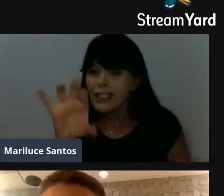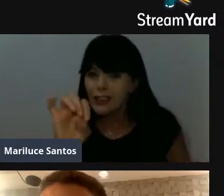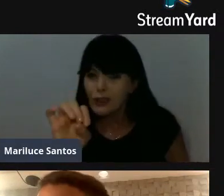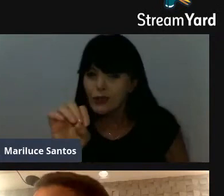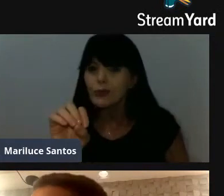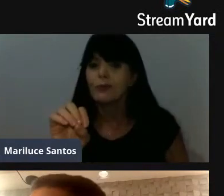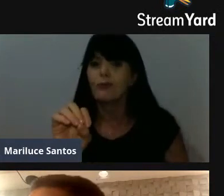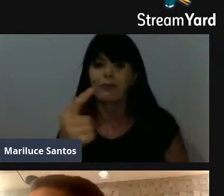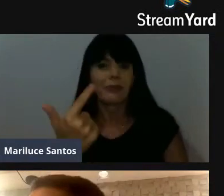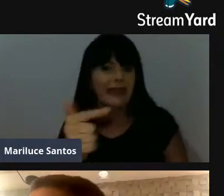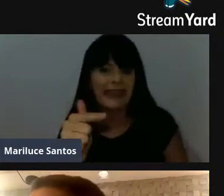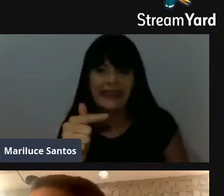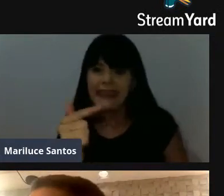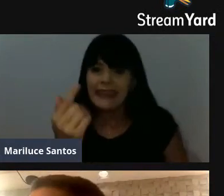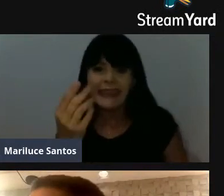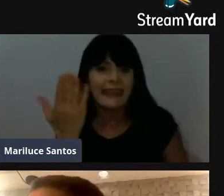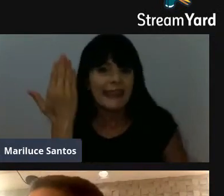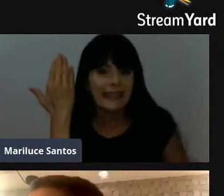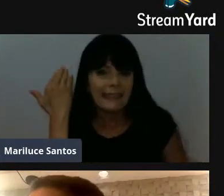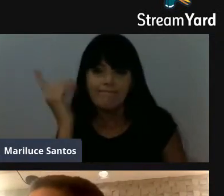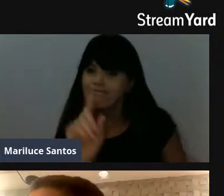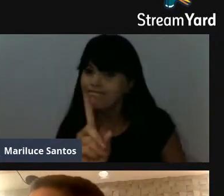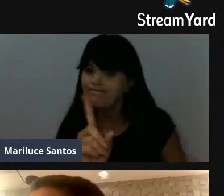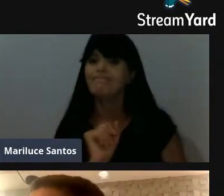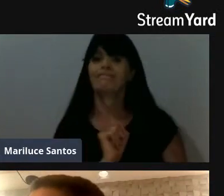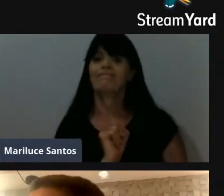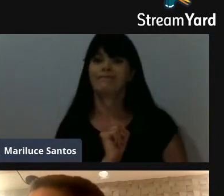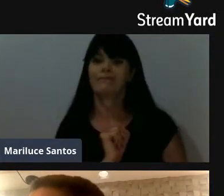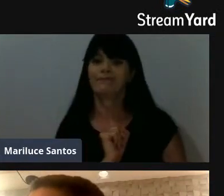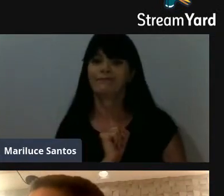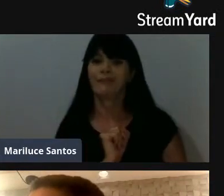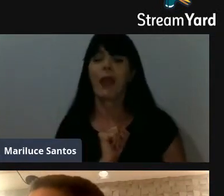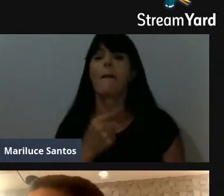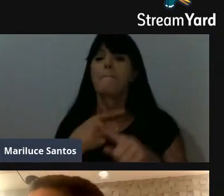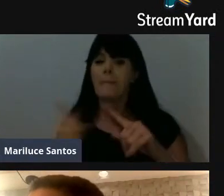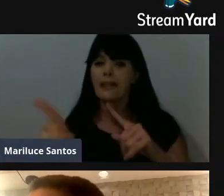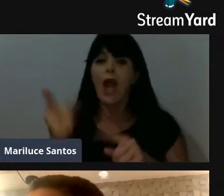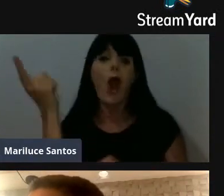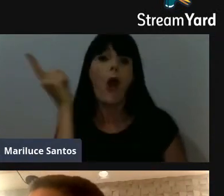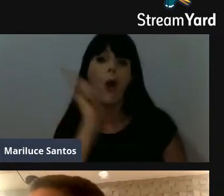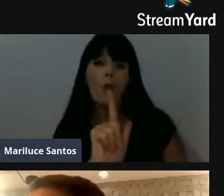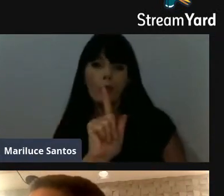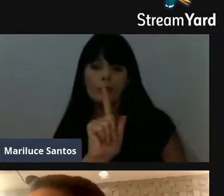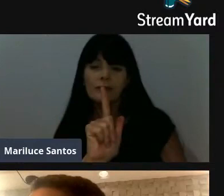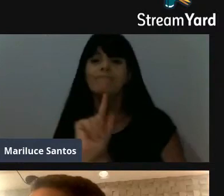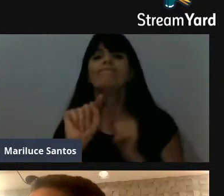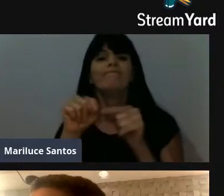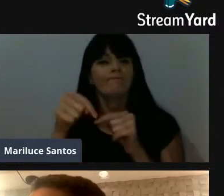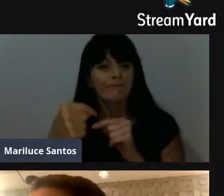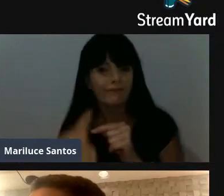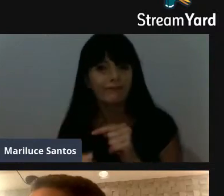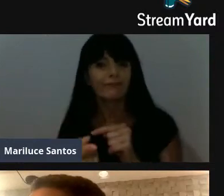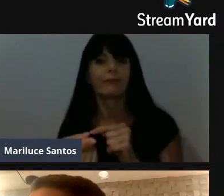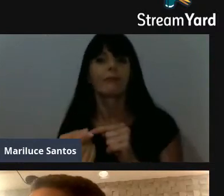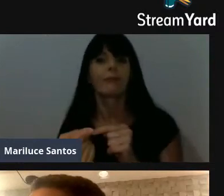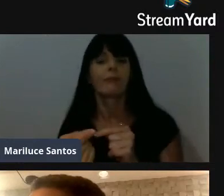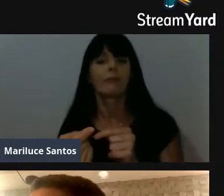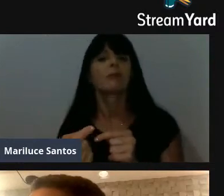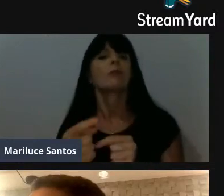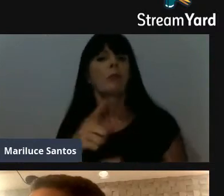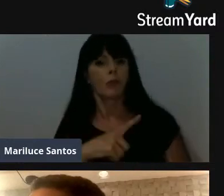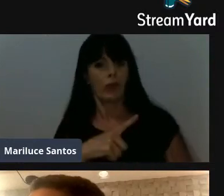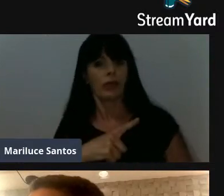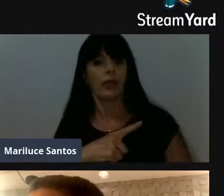tempo assim, né? Mas que conseguiram, a partir de um comprometimento pessoal